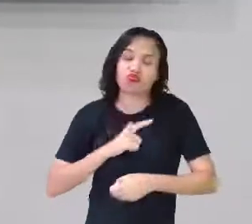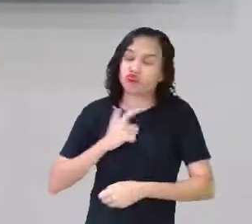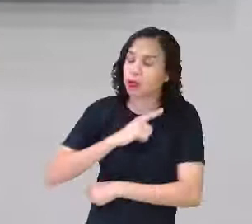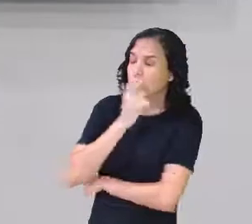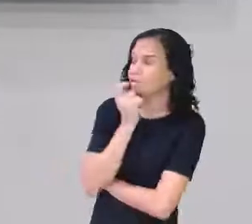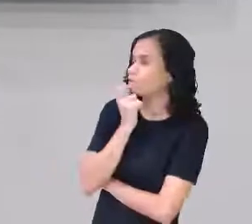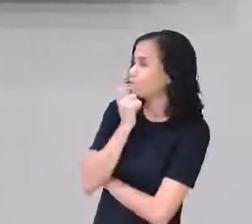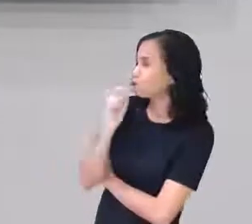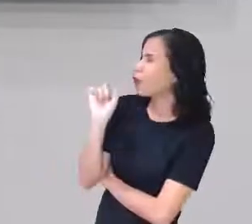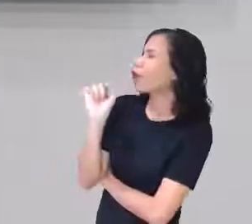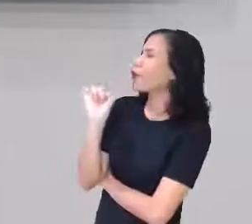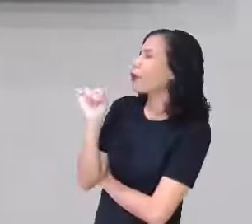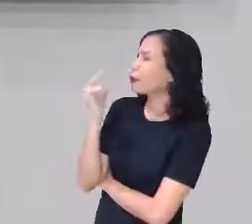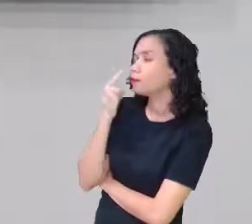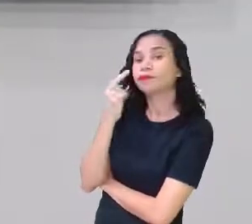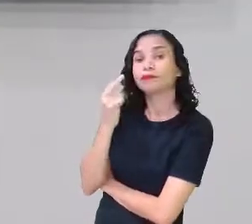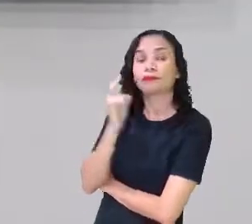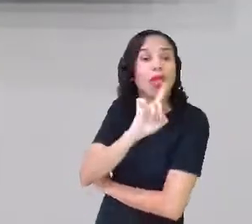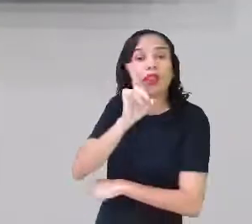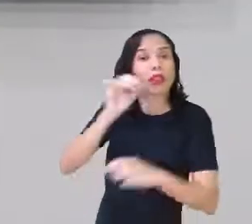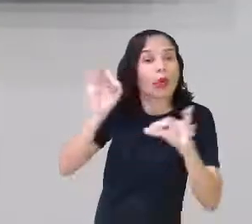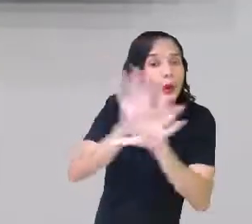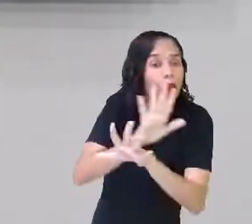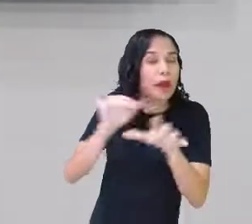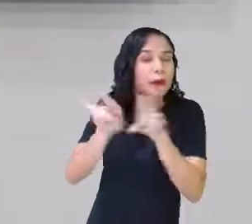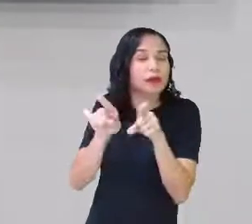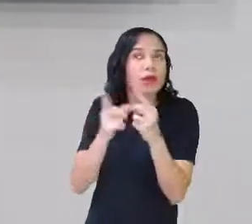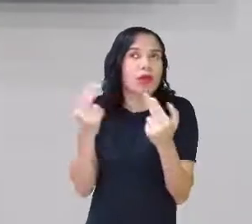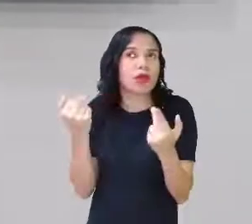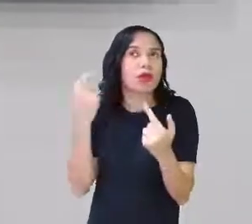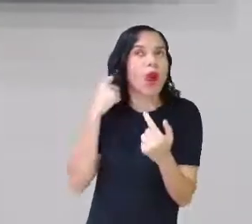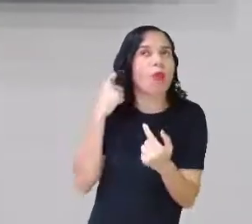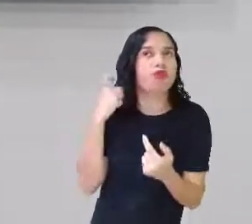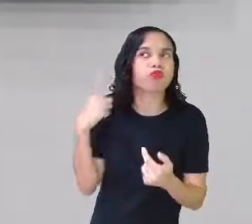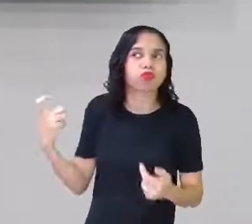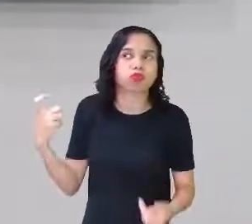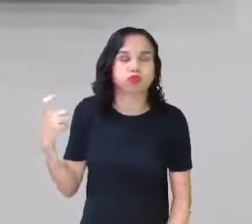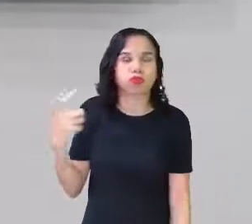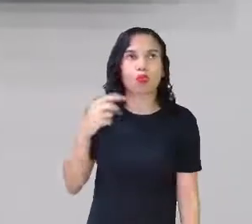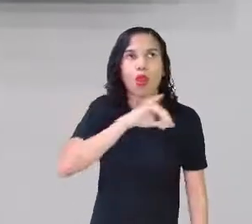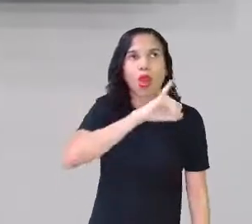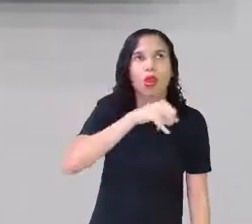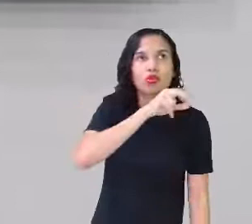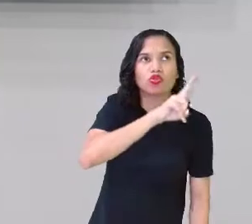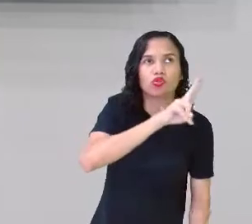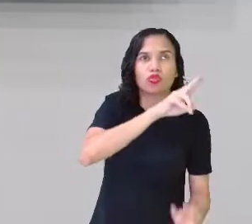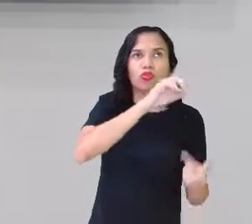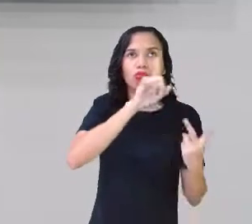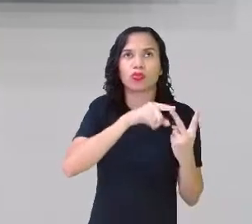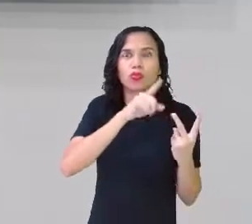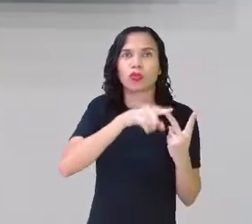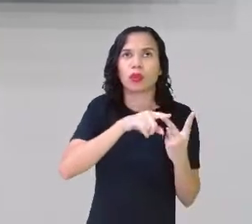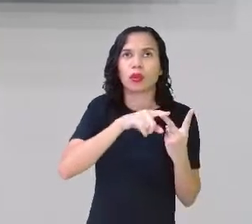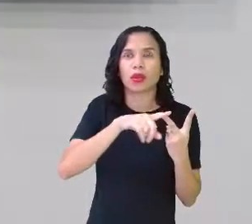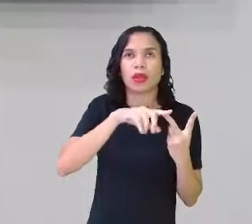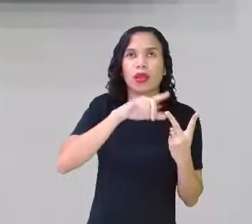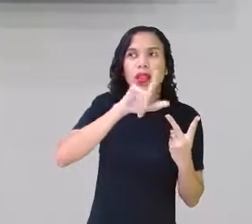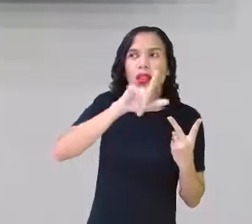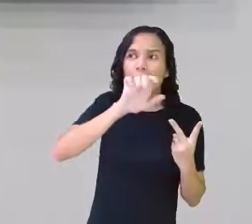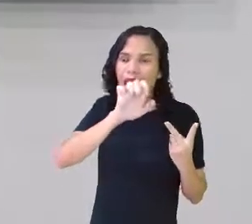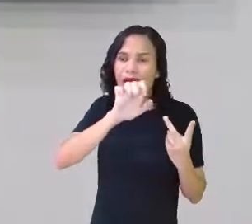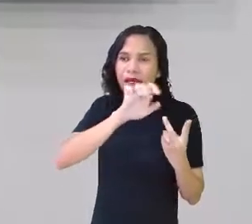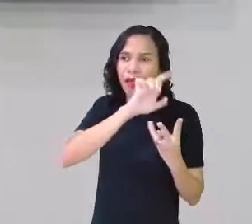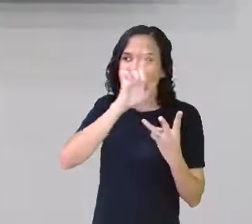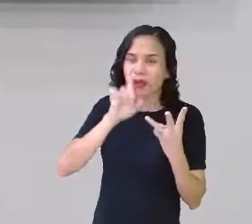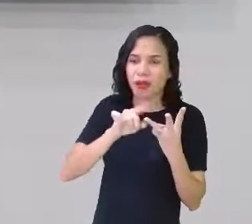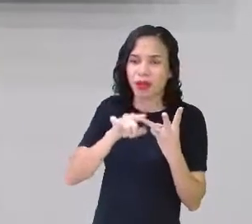não são os acentos. Não terminam também com o mesmo som. Uma termina com ju, a outra termina com lé e